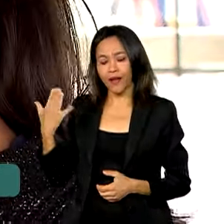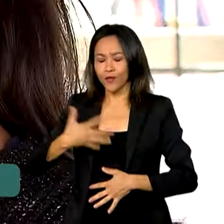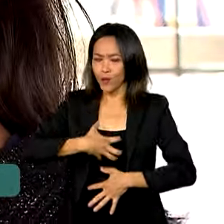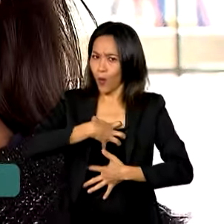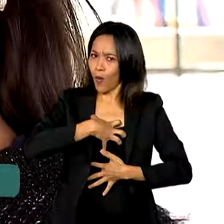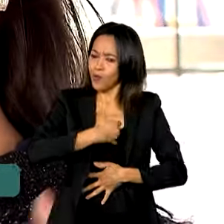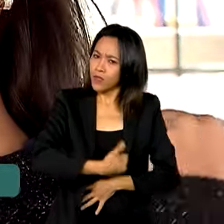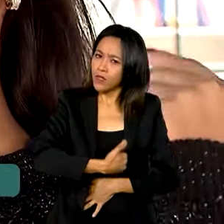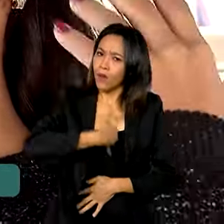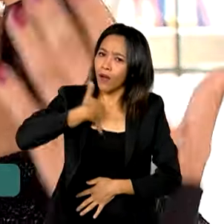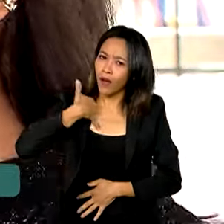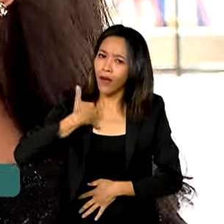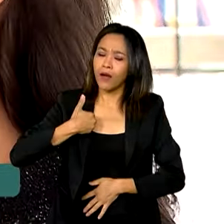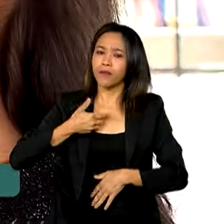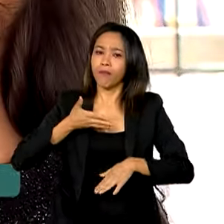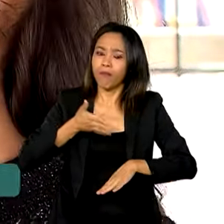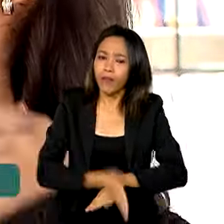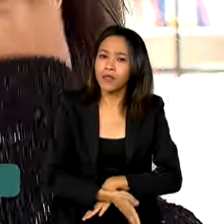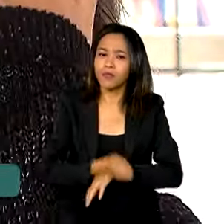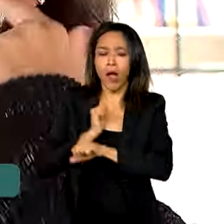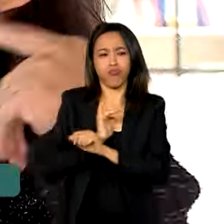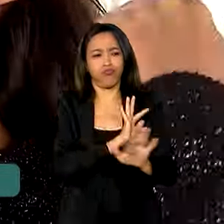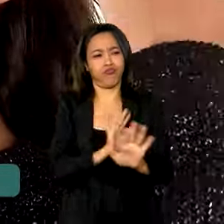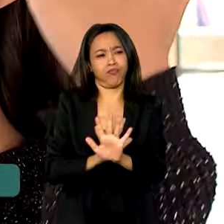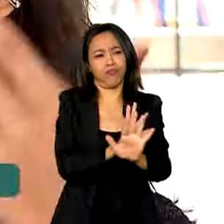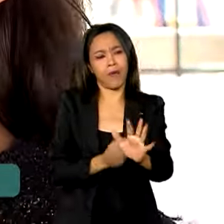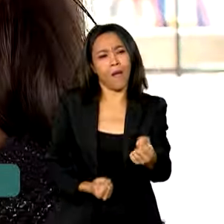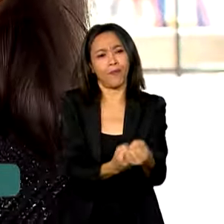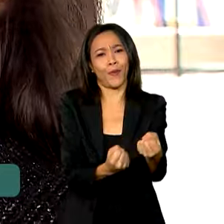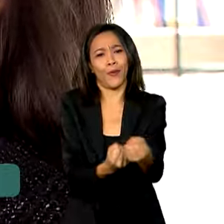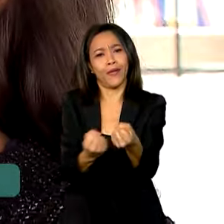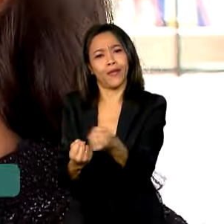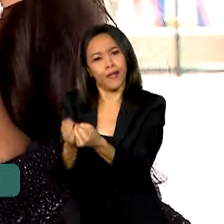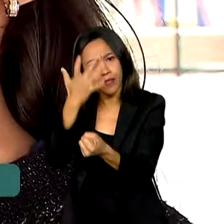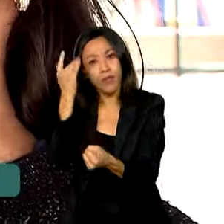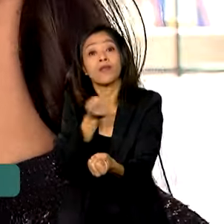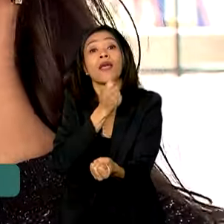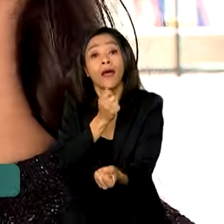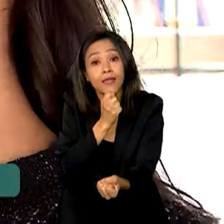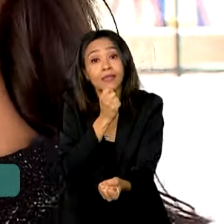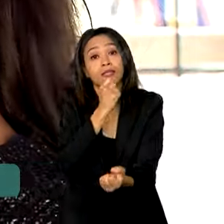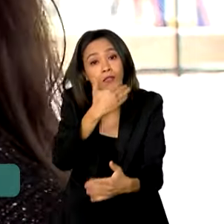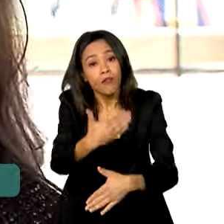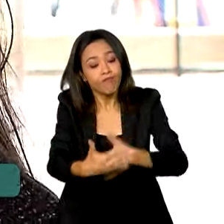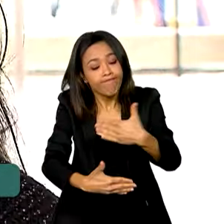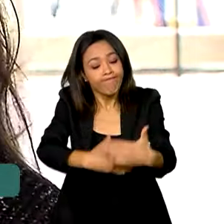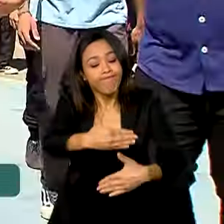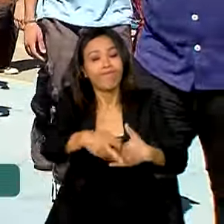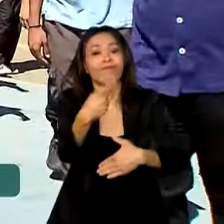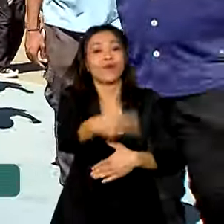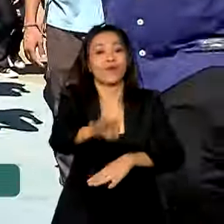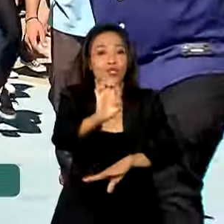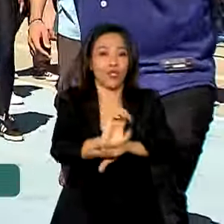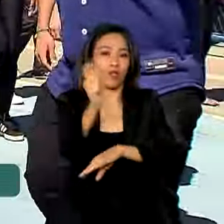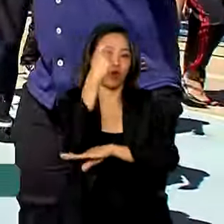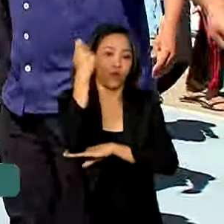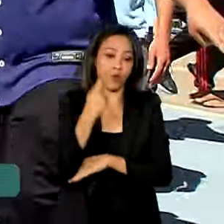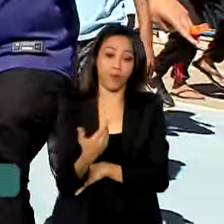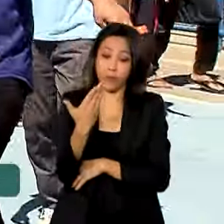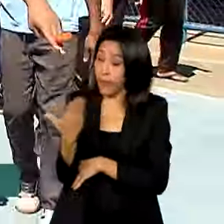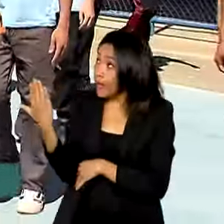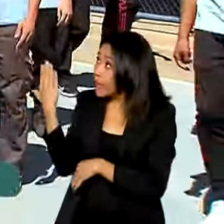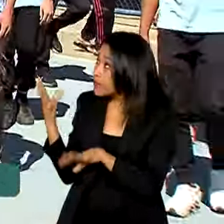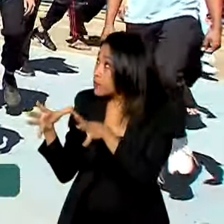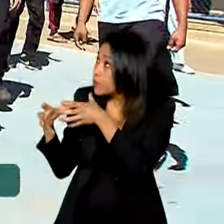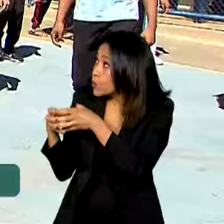participar desse desfile e estar mostrando apoio, sabe, para aquelas pessoas que ainda estão se recuperando. É muito importante para mim. Já os estudantes do